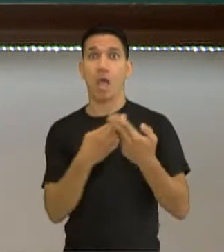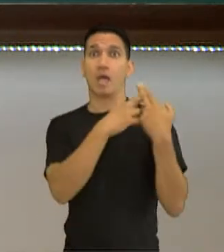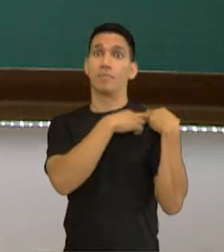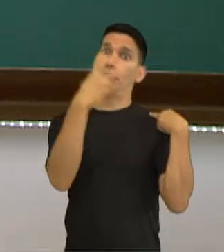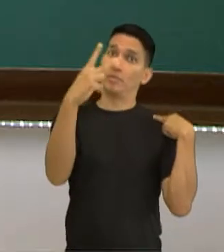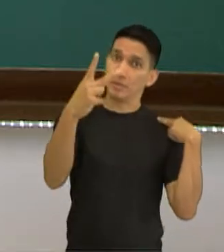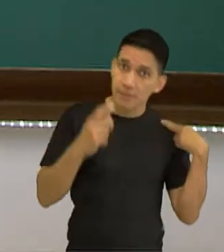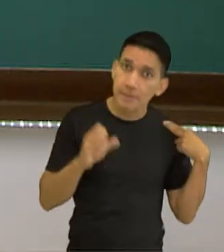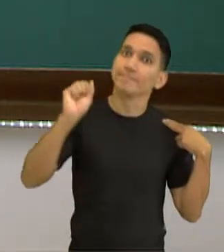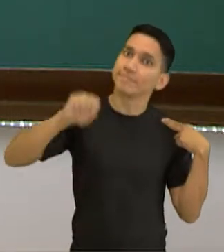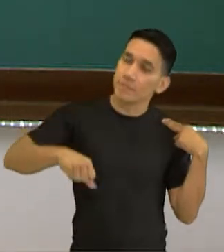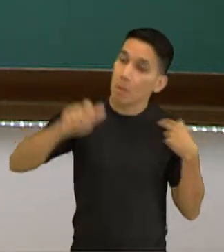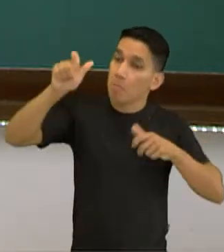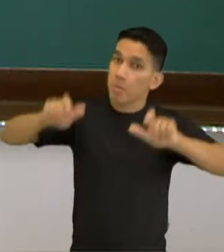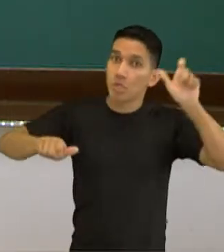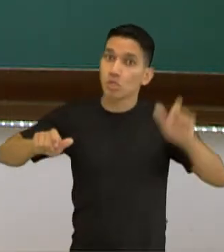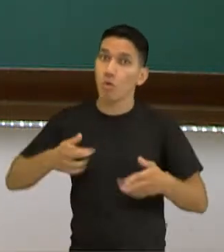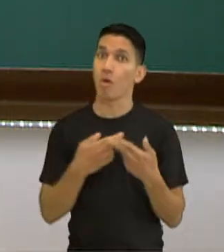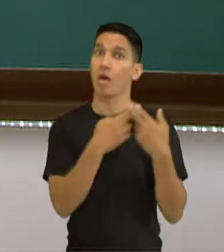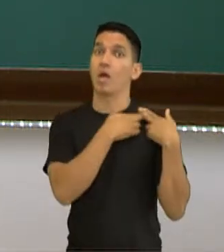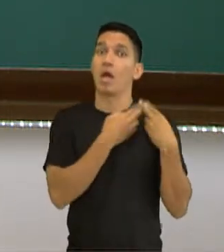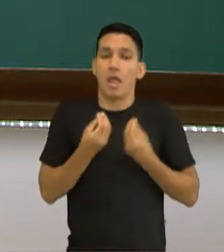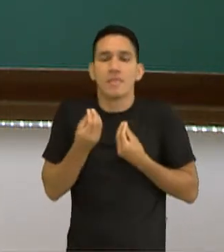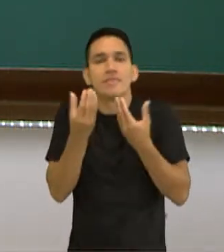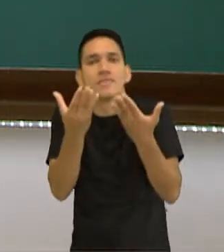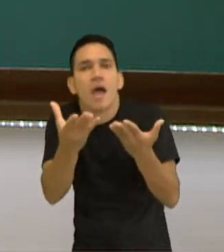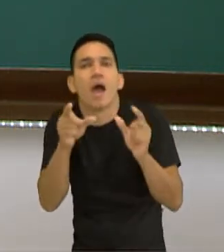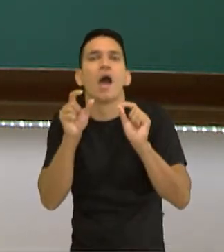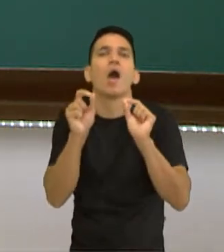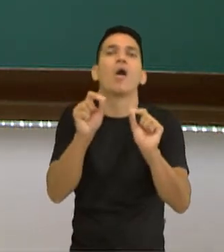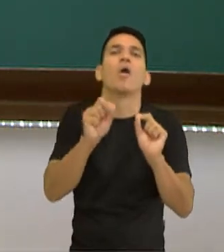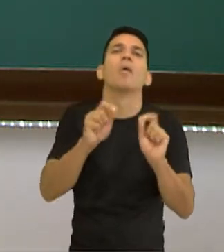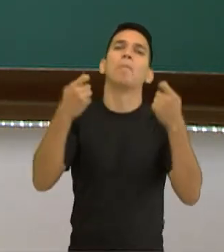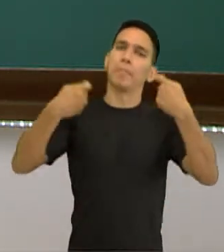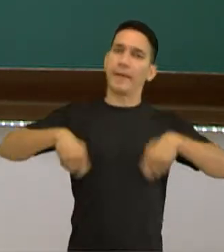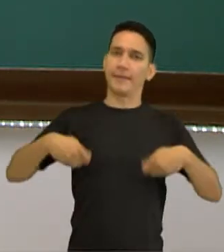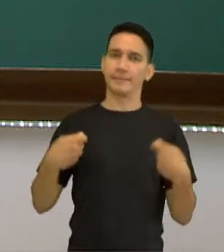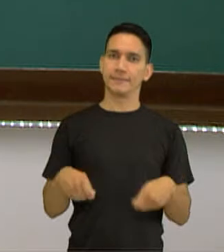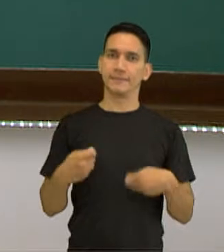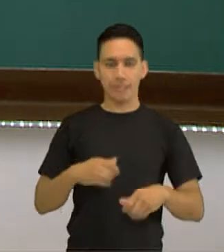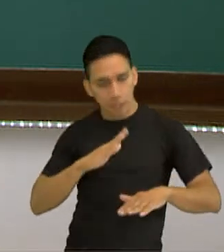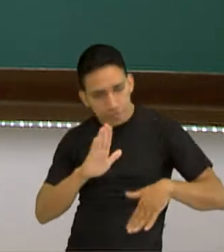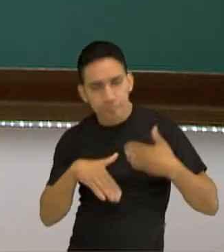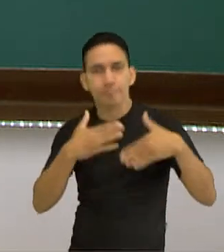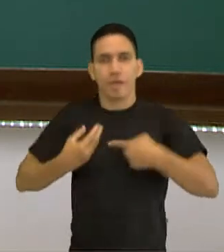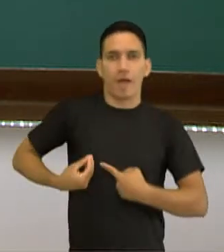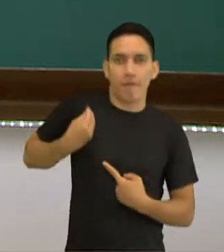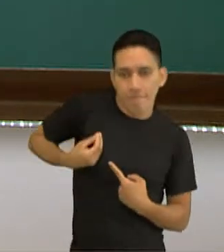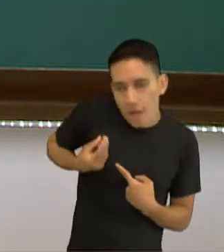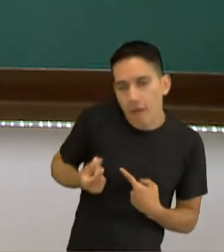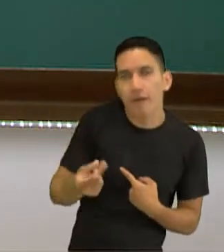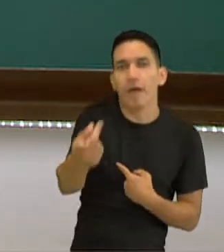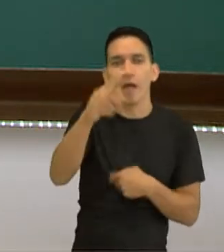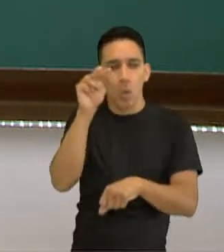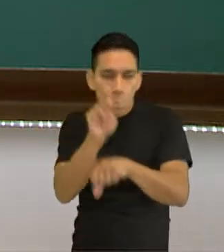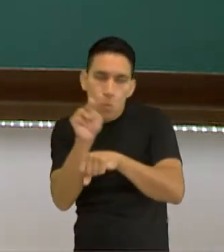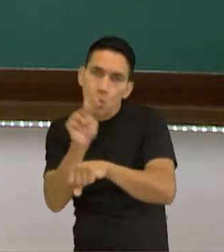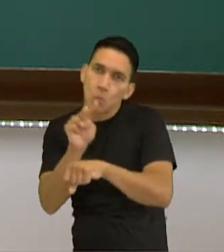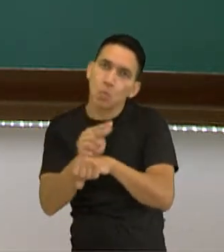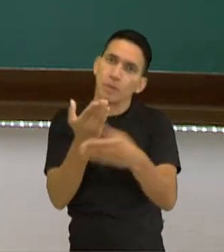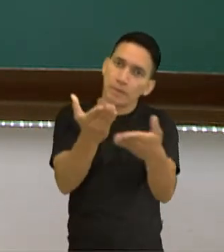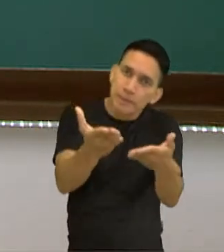pessoas que são responsáveis por oferecer para você o que você precisa para sobreviver, para cuidar de você,